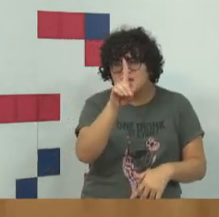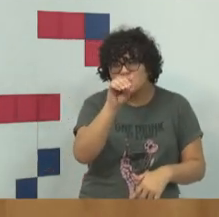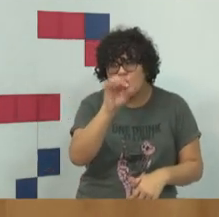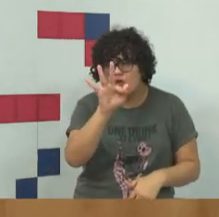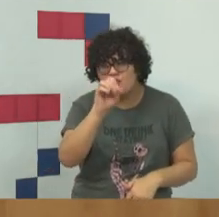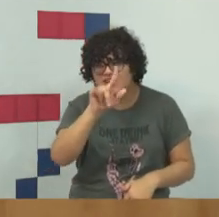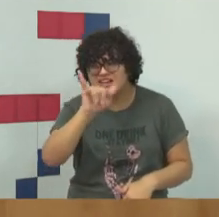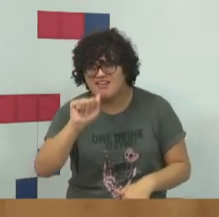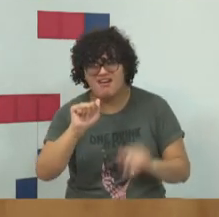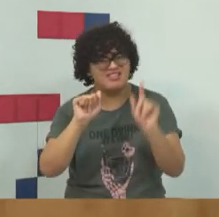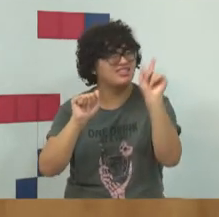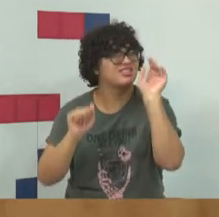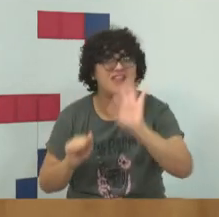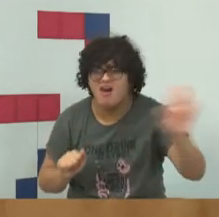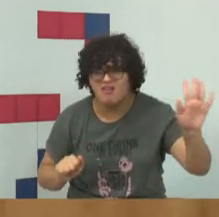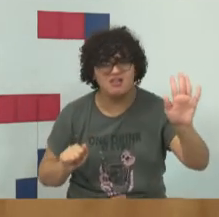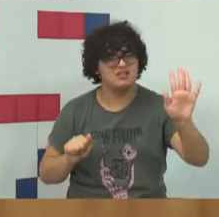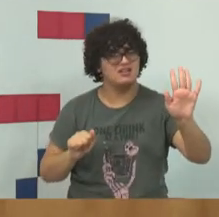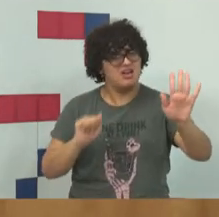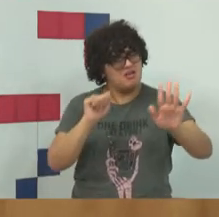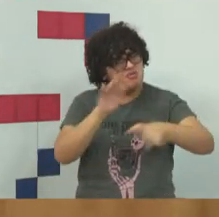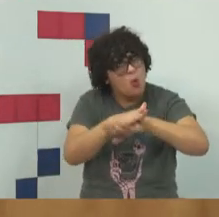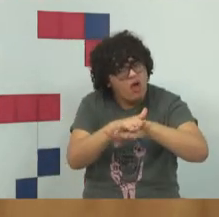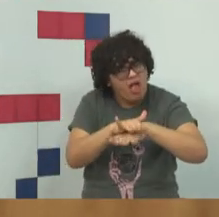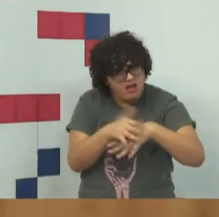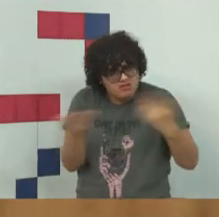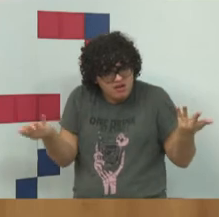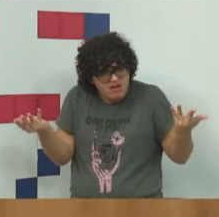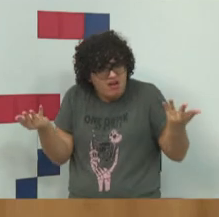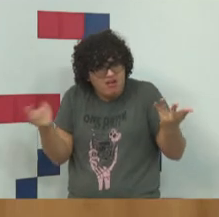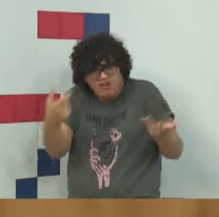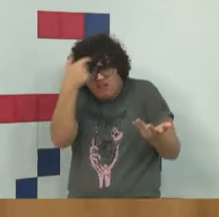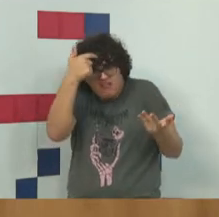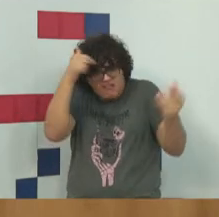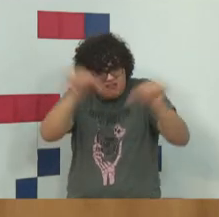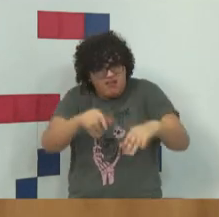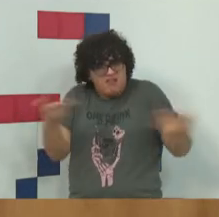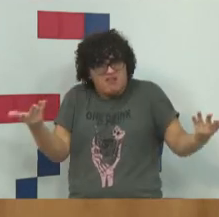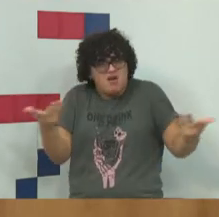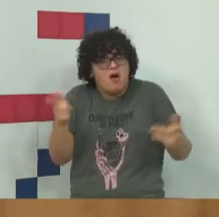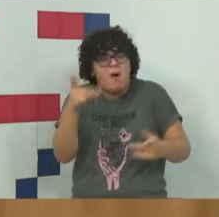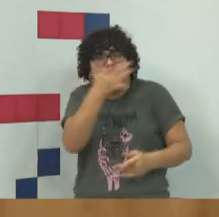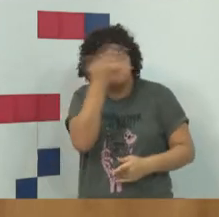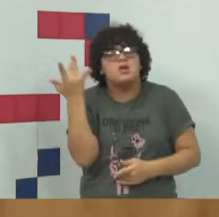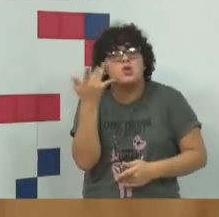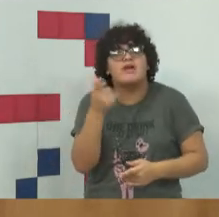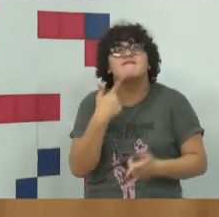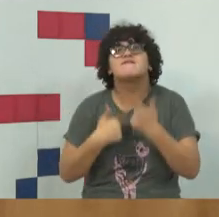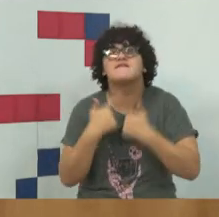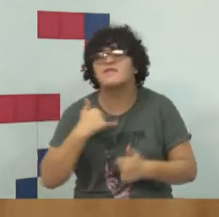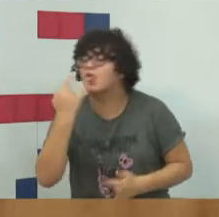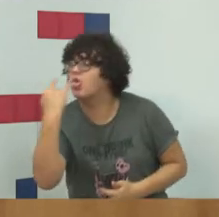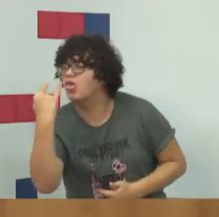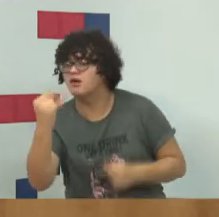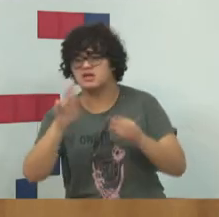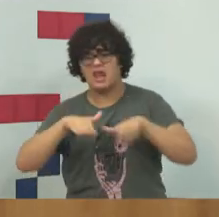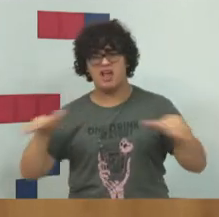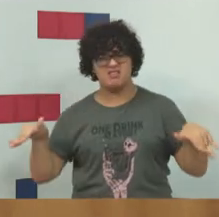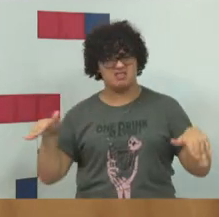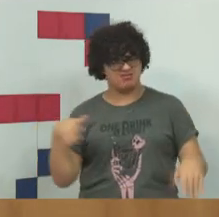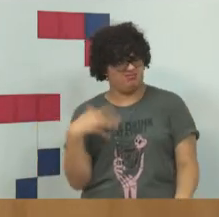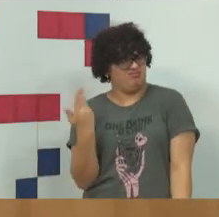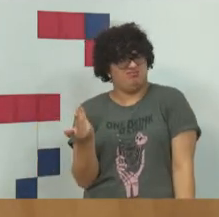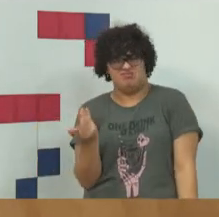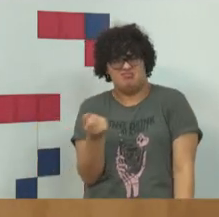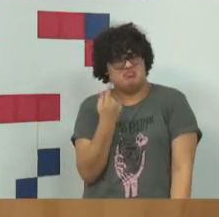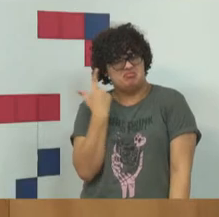mal que é a doença, não vou dizer doença, mas é a tara daquela pessoa que tem na criança,